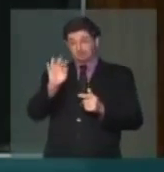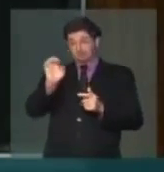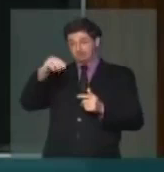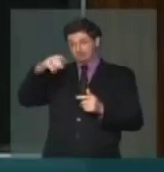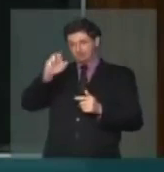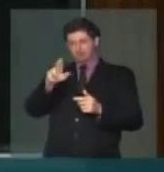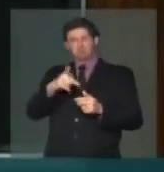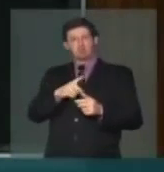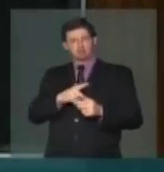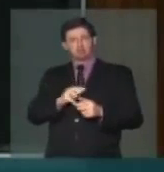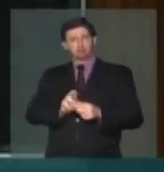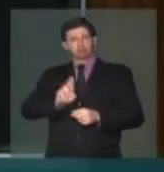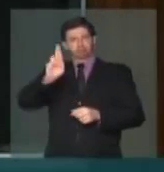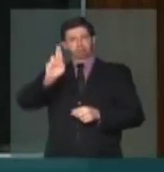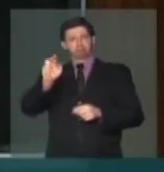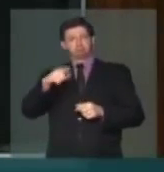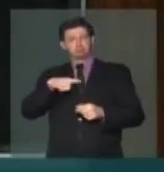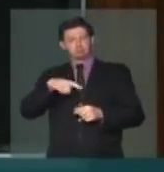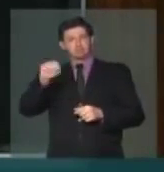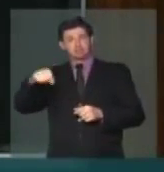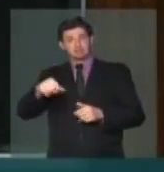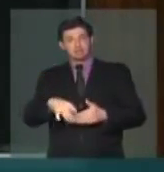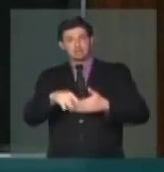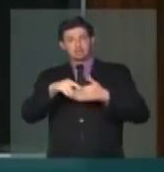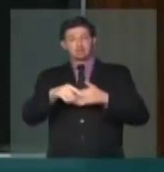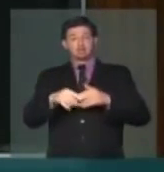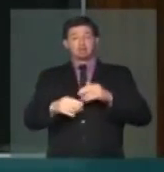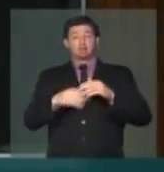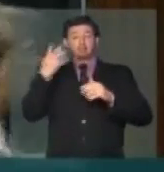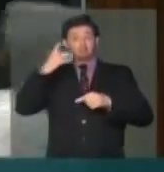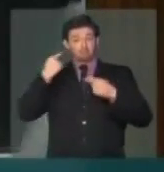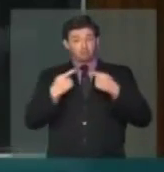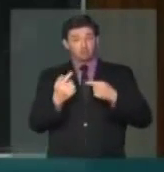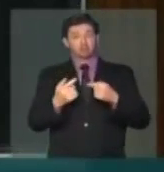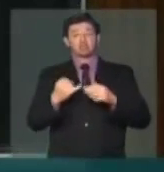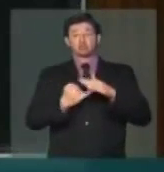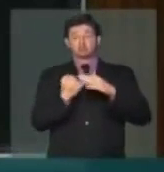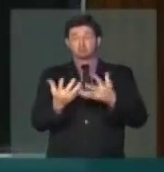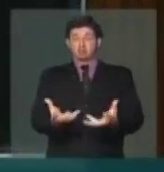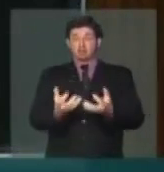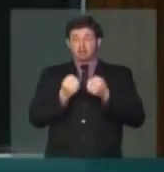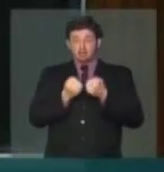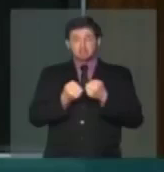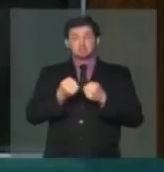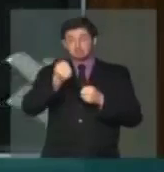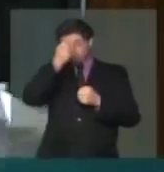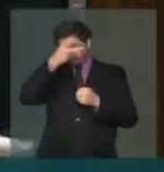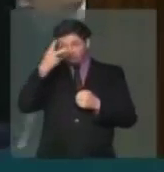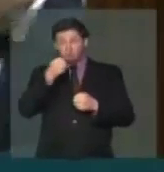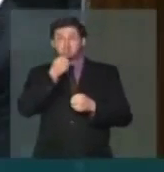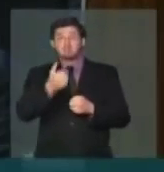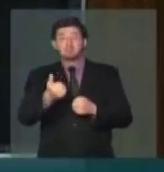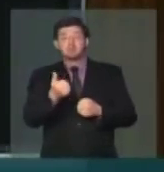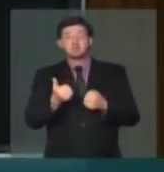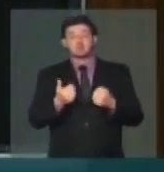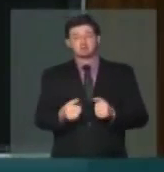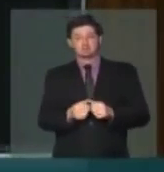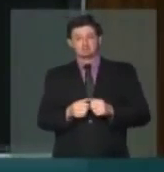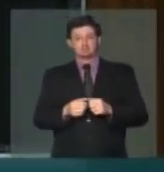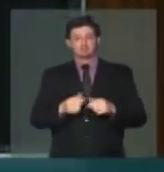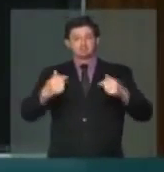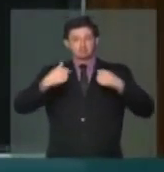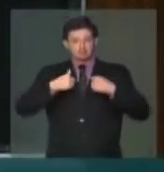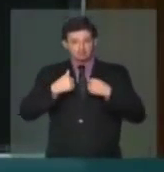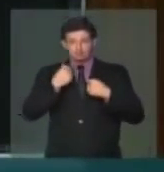toda a legitimidade política institucional para receber e receber o bem. Gostaria